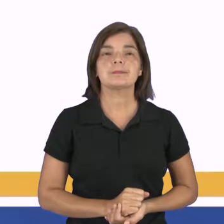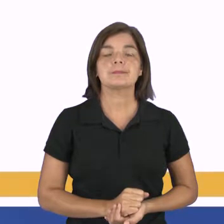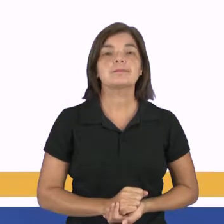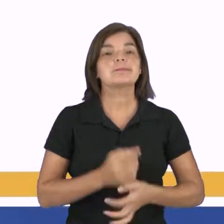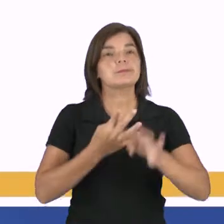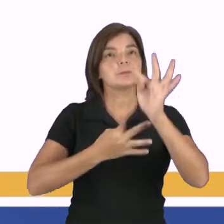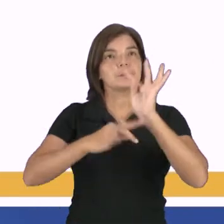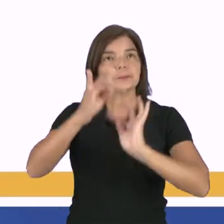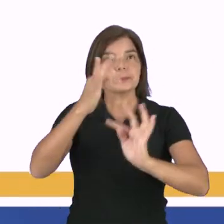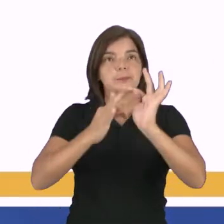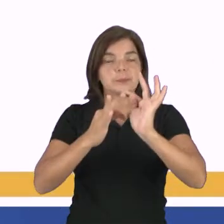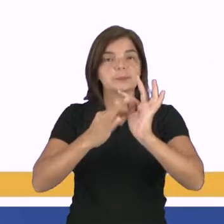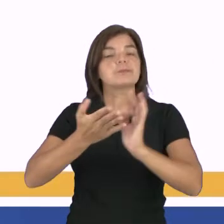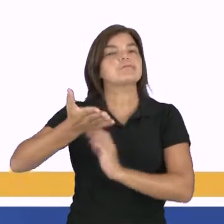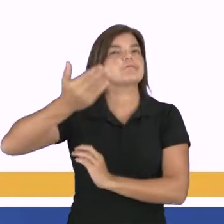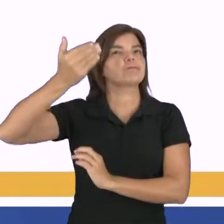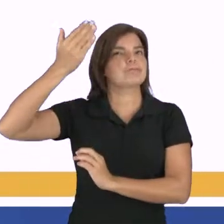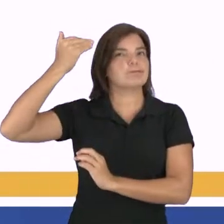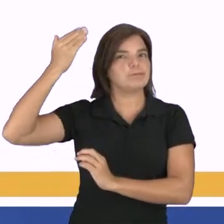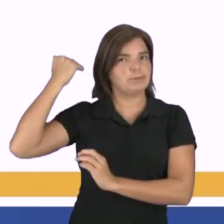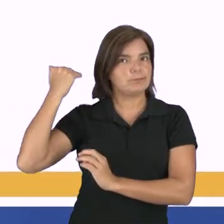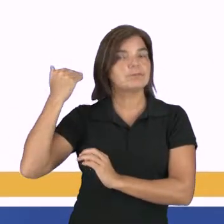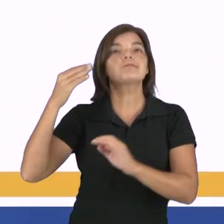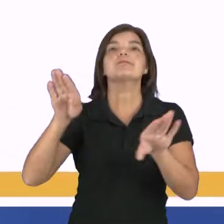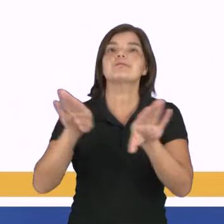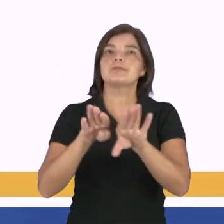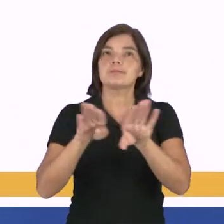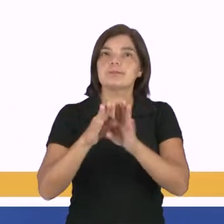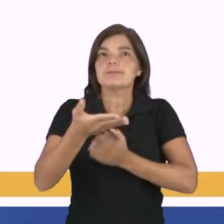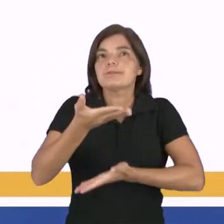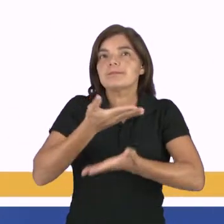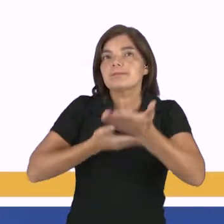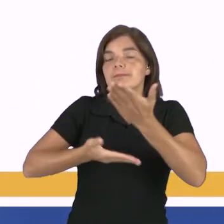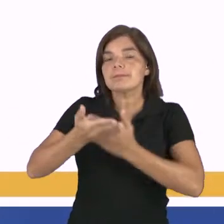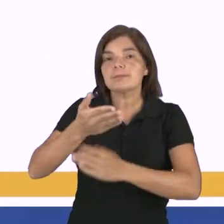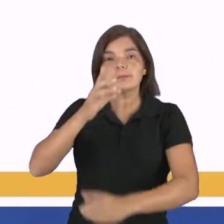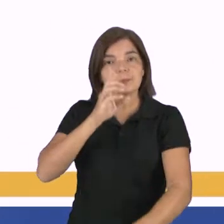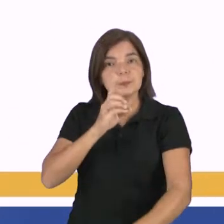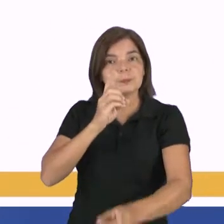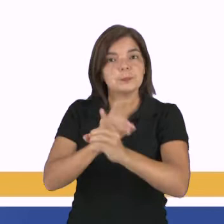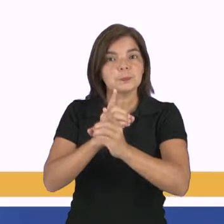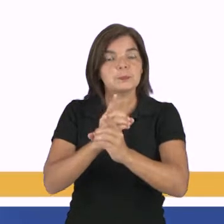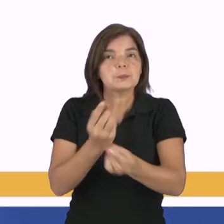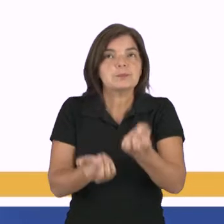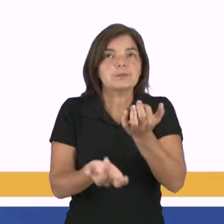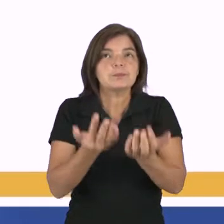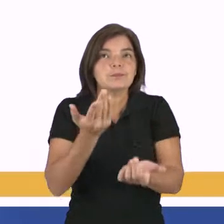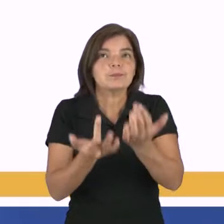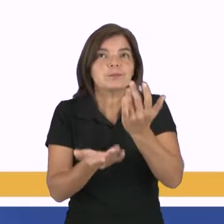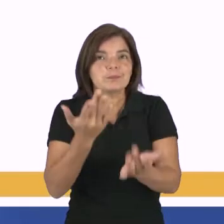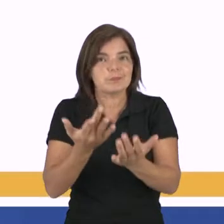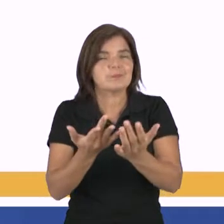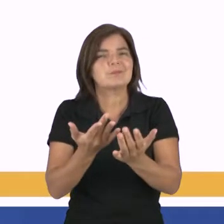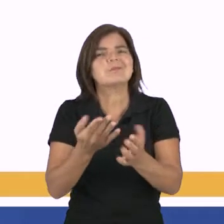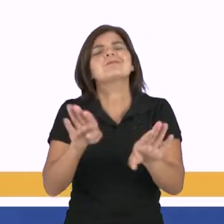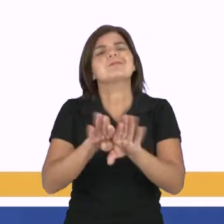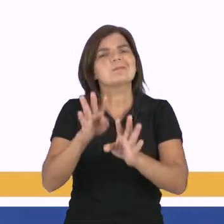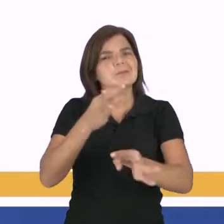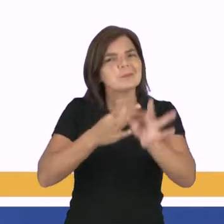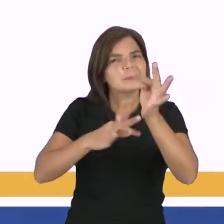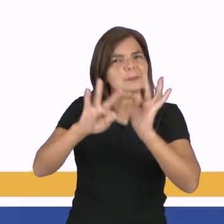As tecnologias primitivas ou clássicas envolvem a descoberta do fogo, seja, aquelas